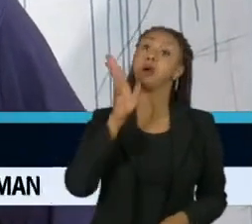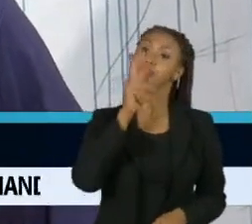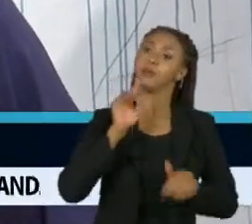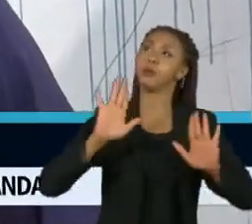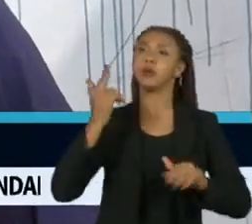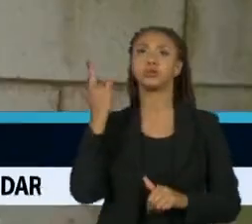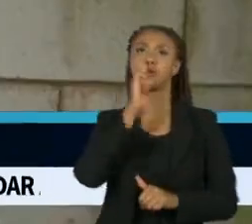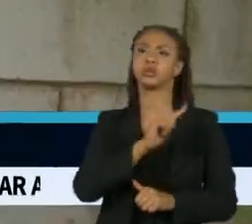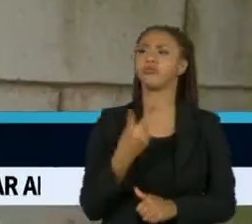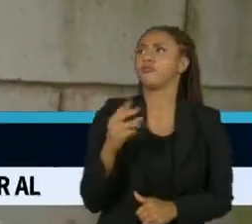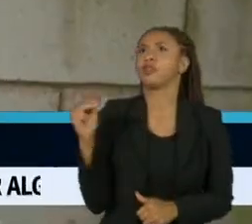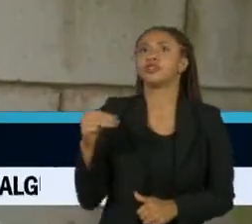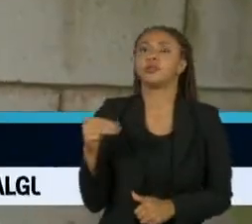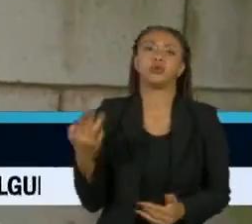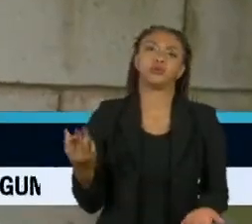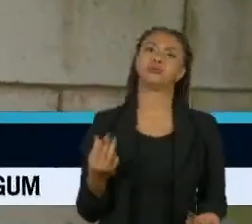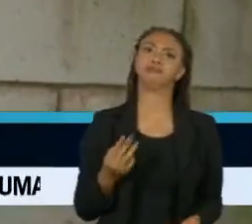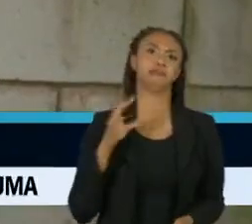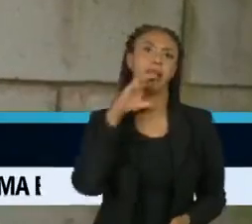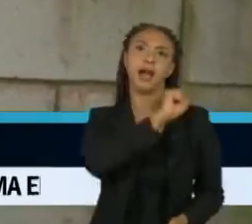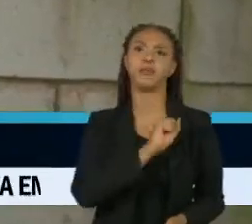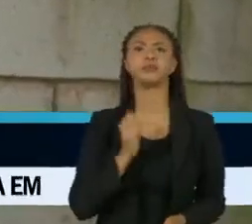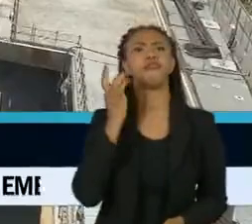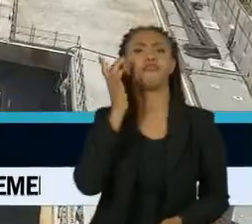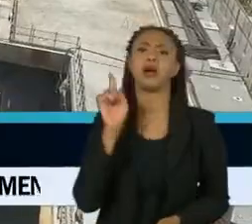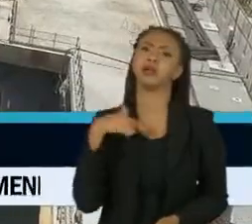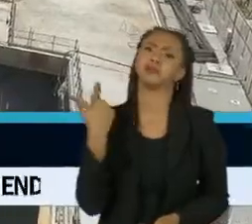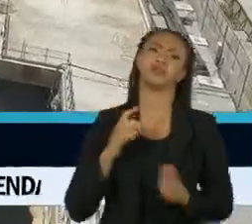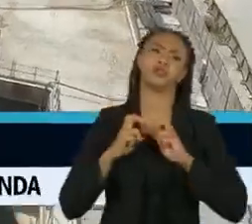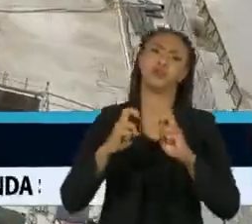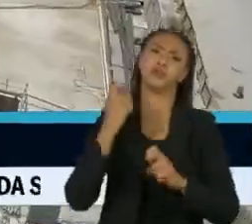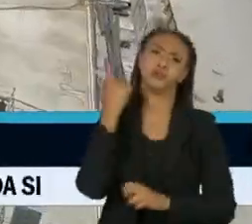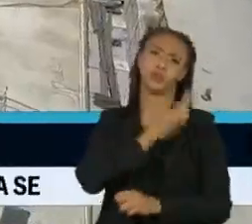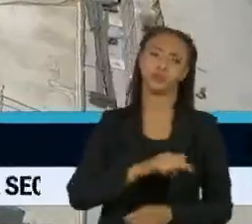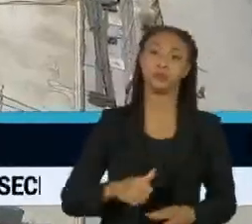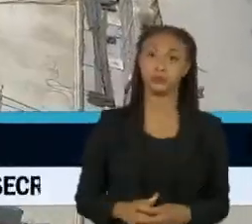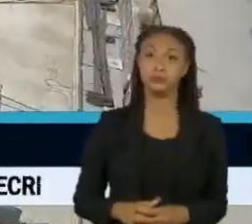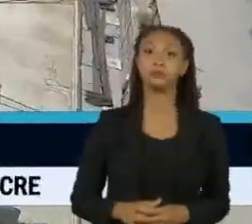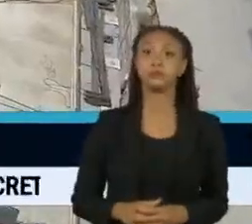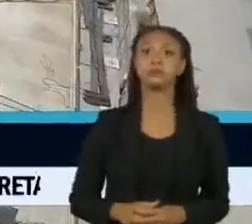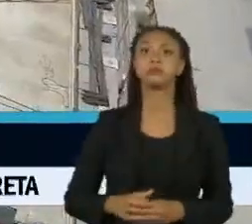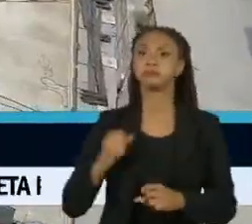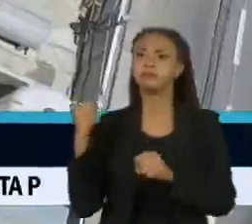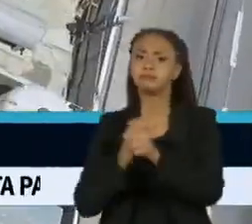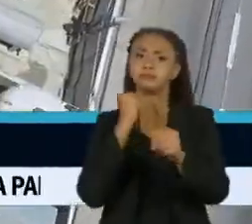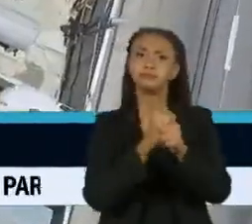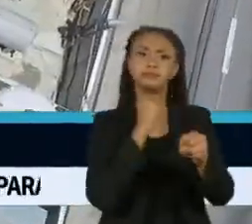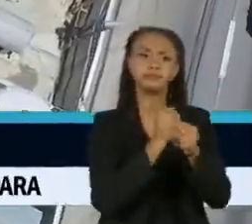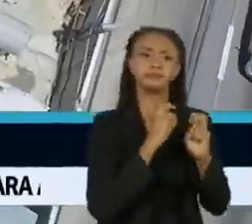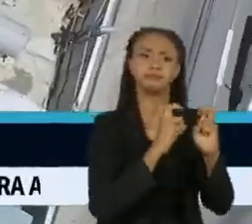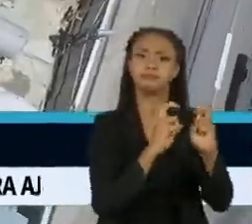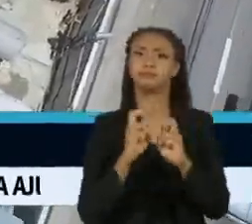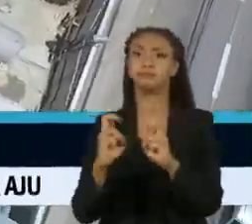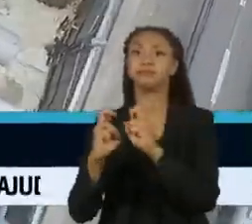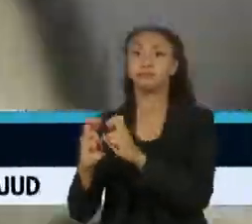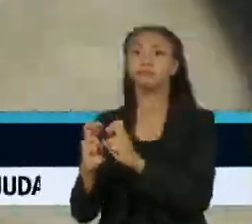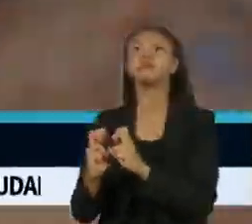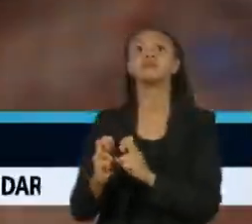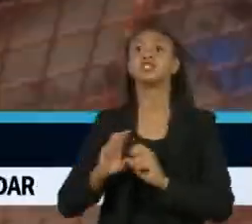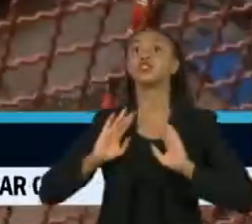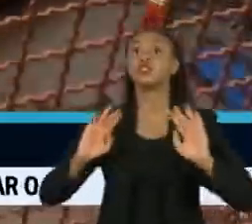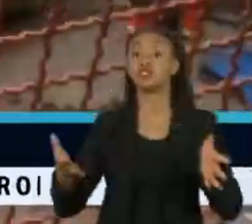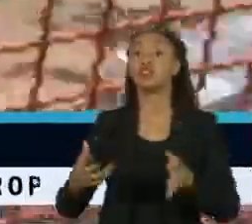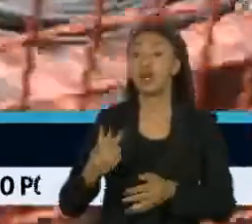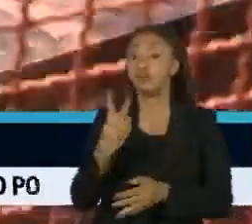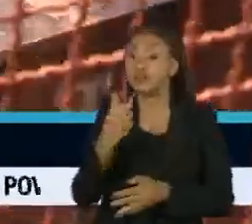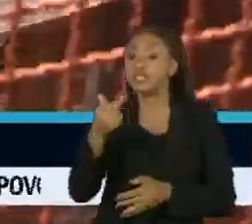Em 20 minutos faz o trajeto. Facilita para todo mundo ter metrô, né? Construindo as futuras estações, os técnicos trabalham a 27